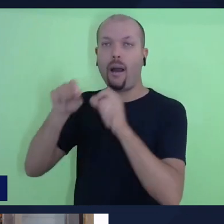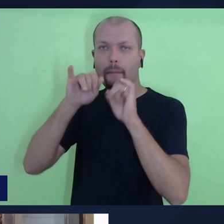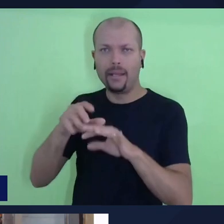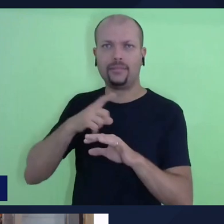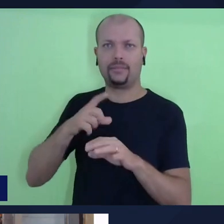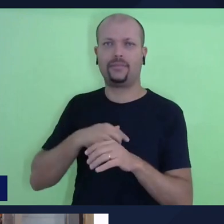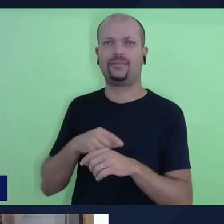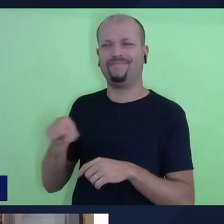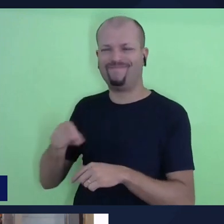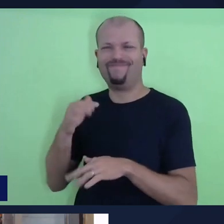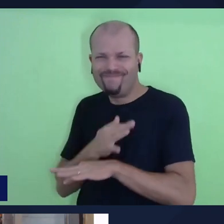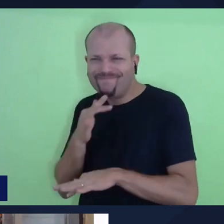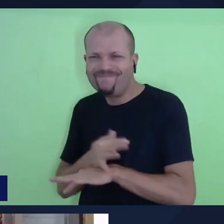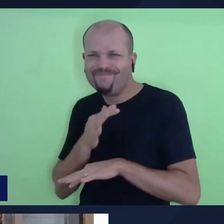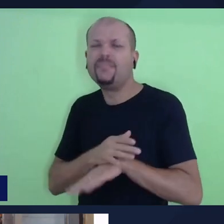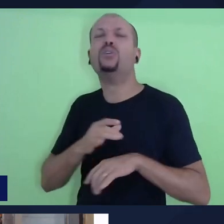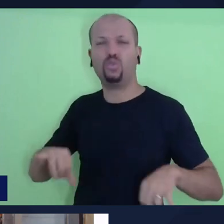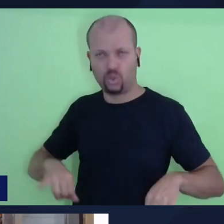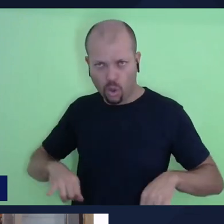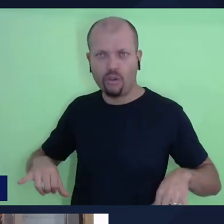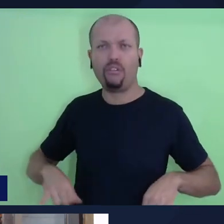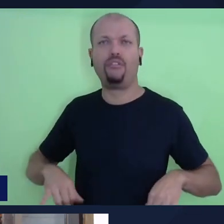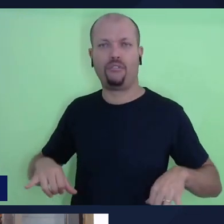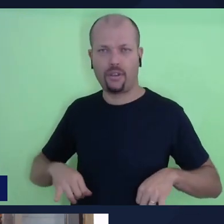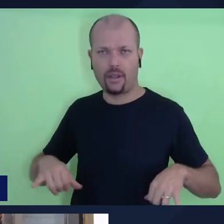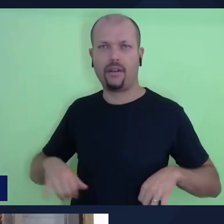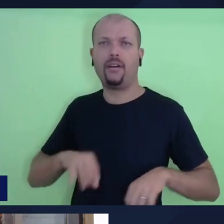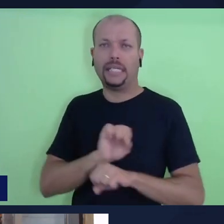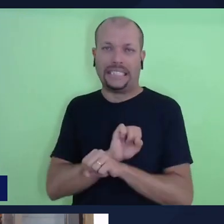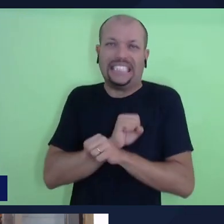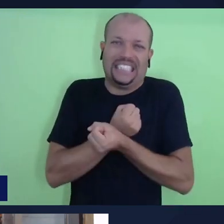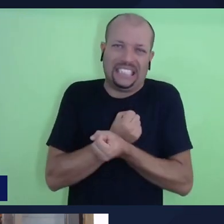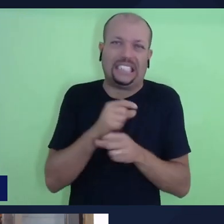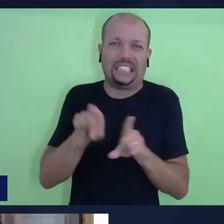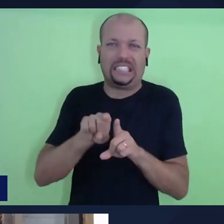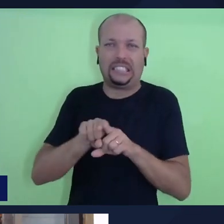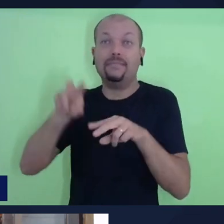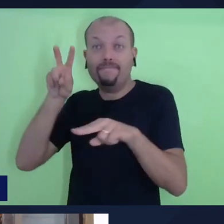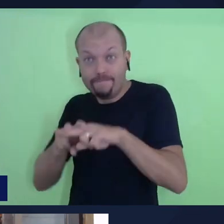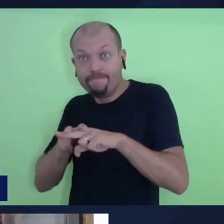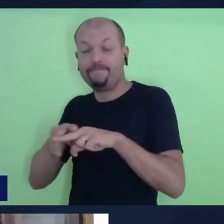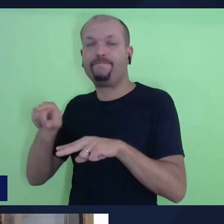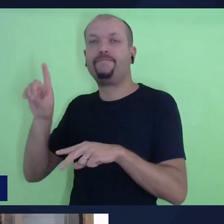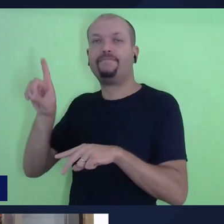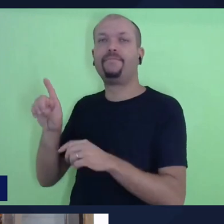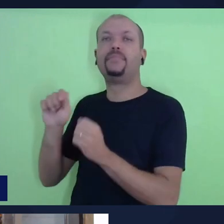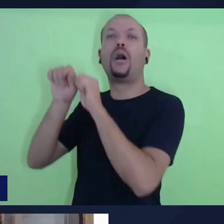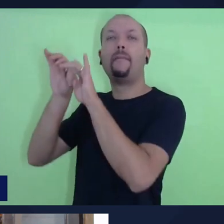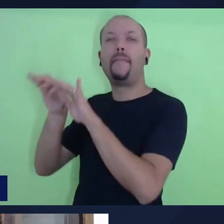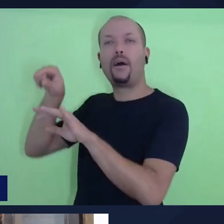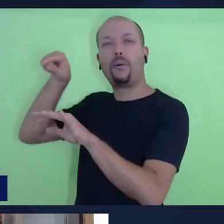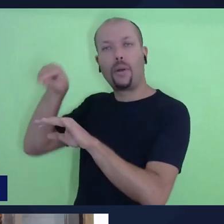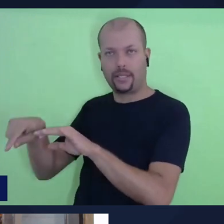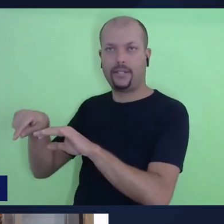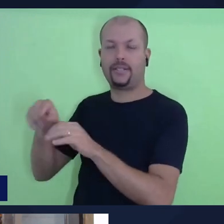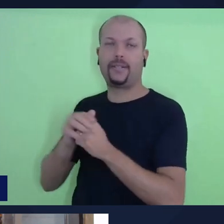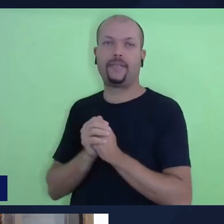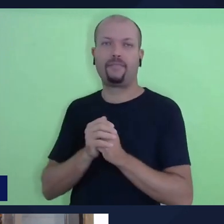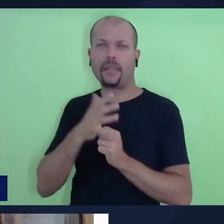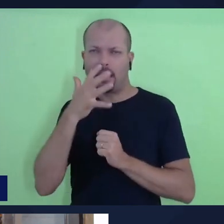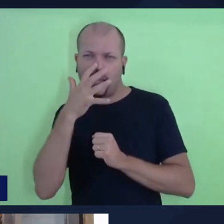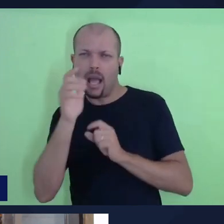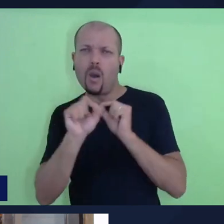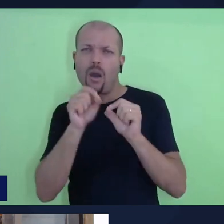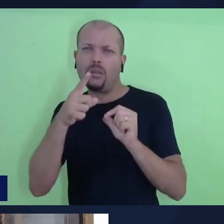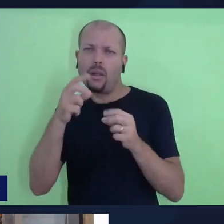dificuldade, ter o status de escravo e ter o status de prisioneiro, Deus estava abençoando. E é muito interessante, se a gente olhar